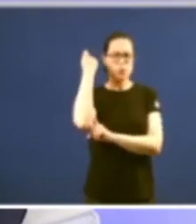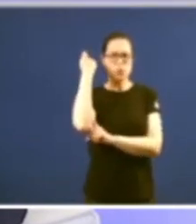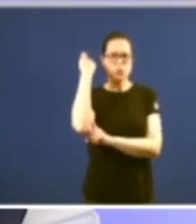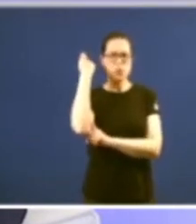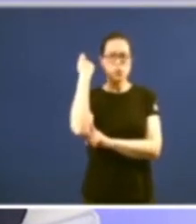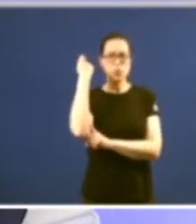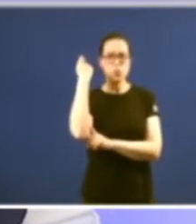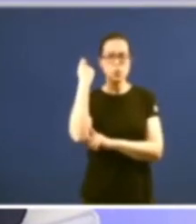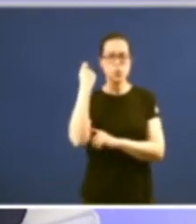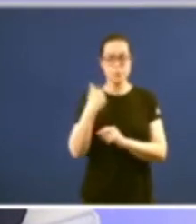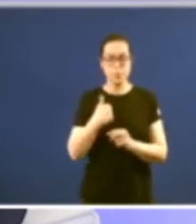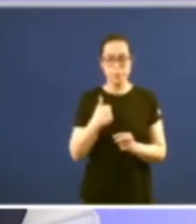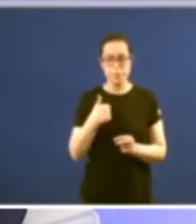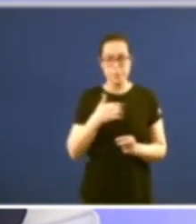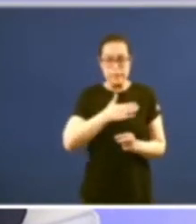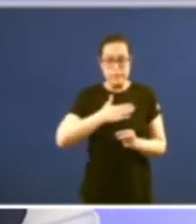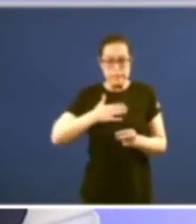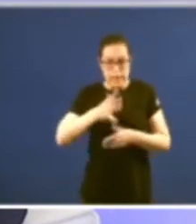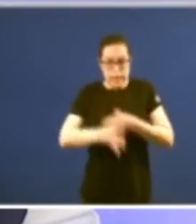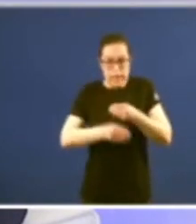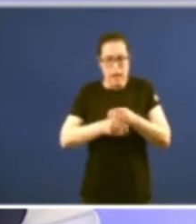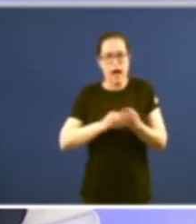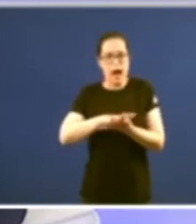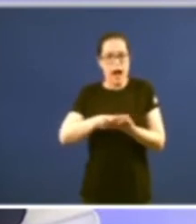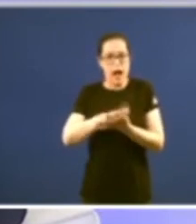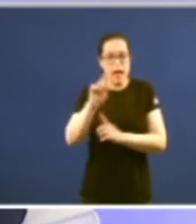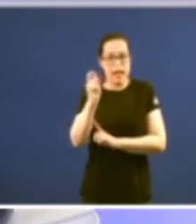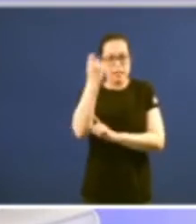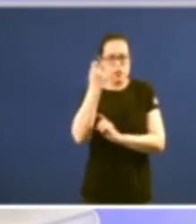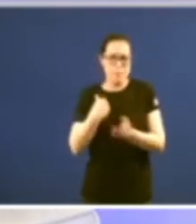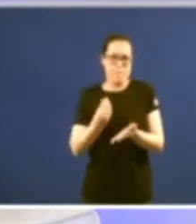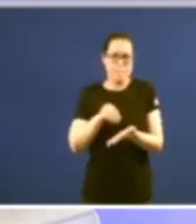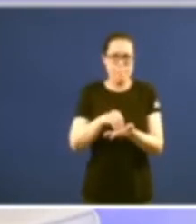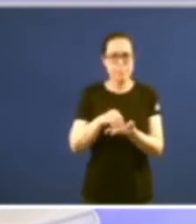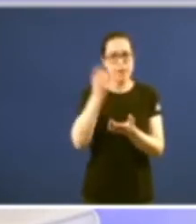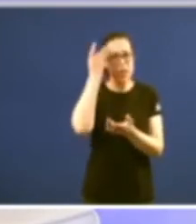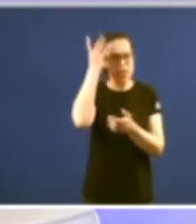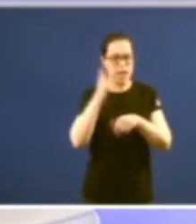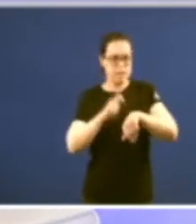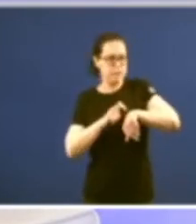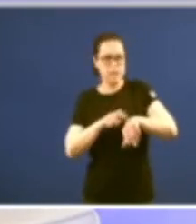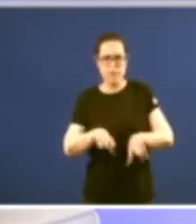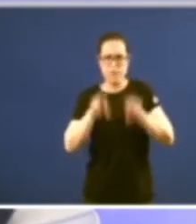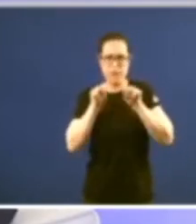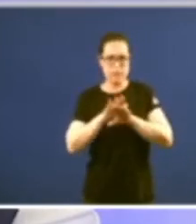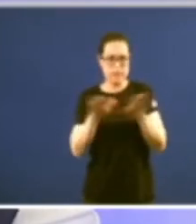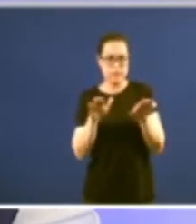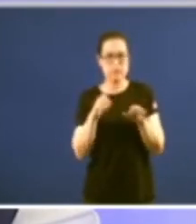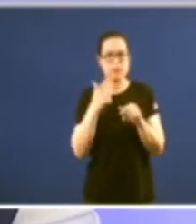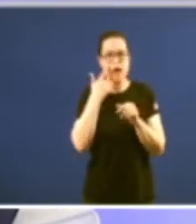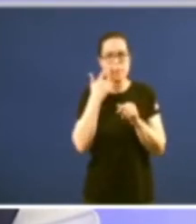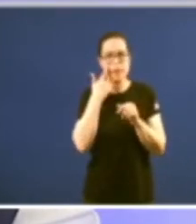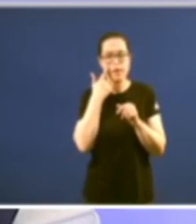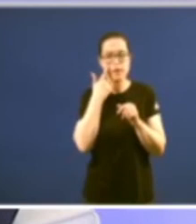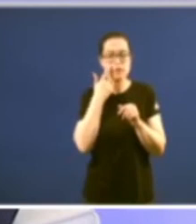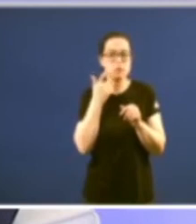quixera para abonar este éxito aportar dúas ideas para rematar e que poida haber xe que é posible que